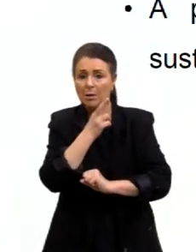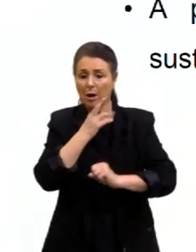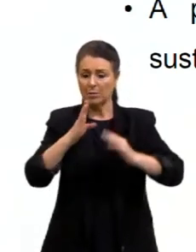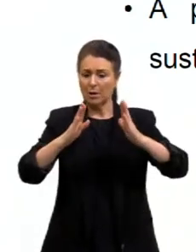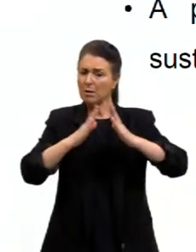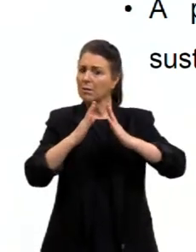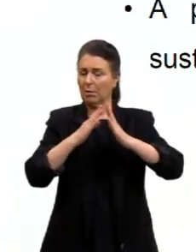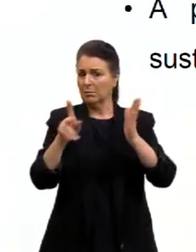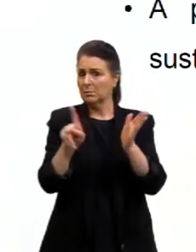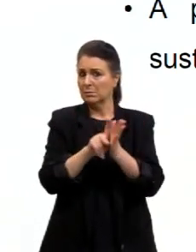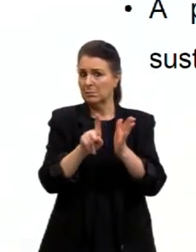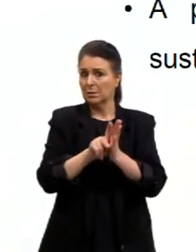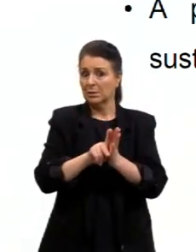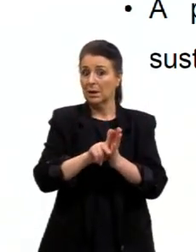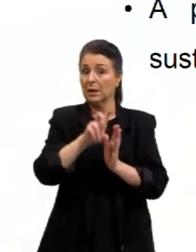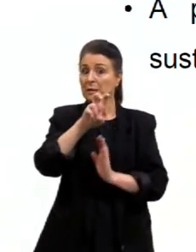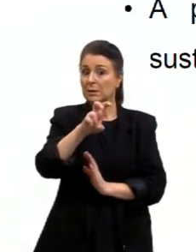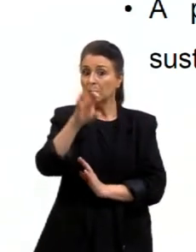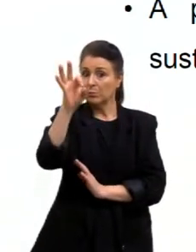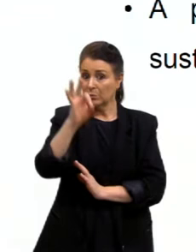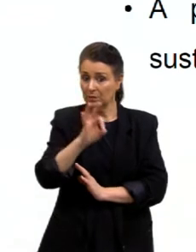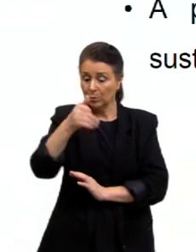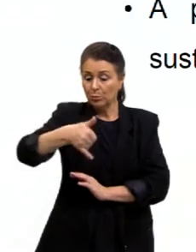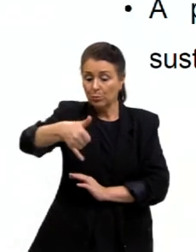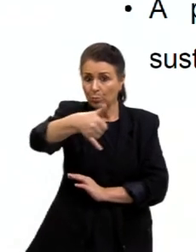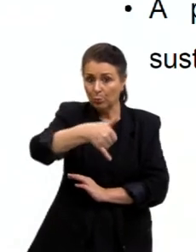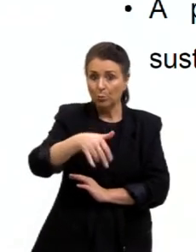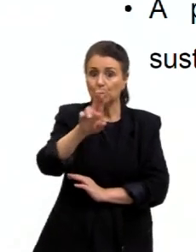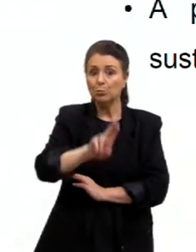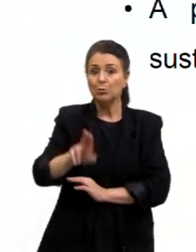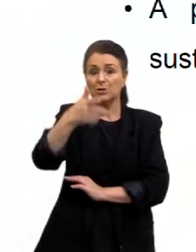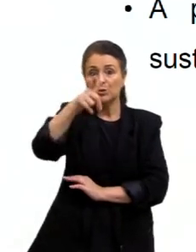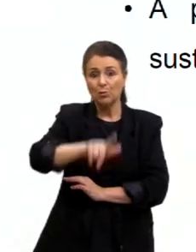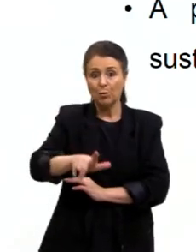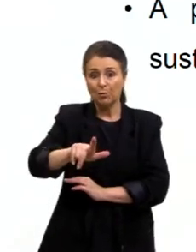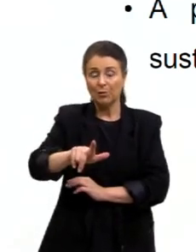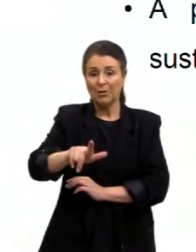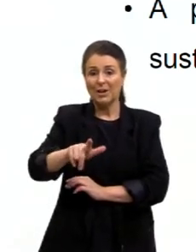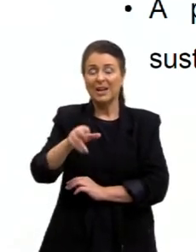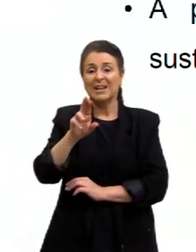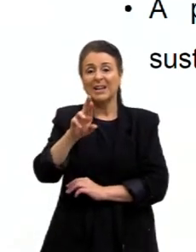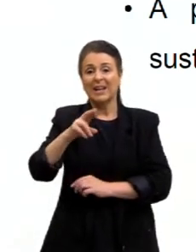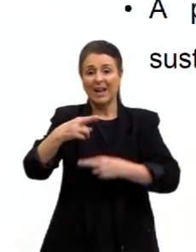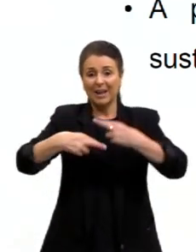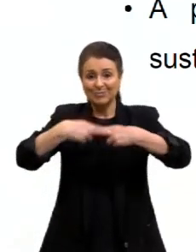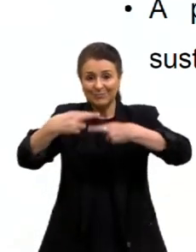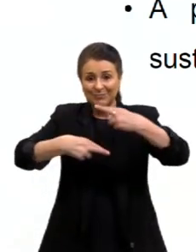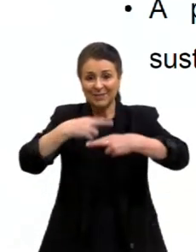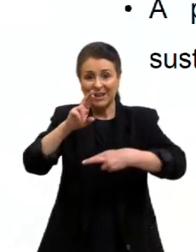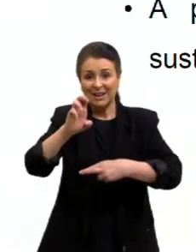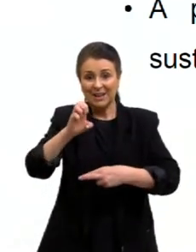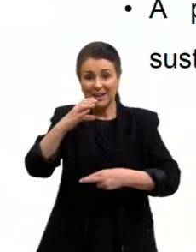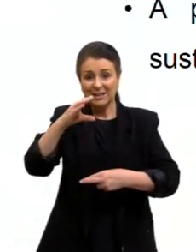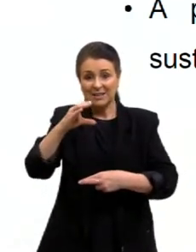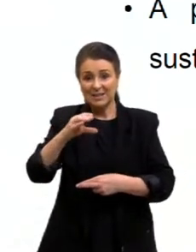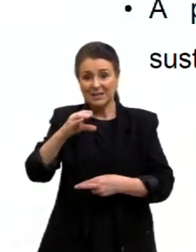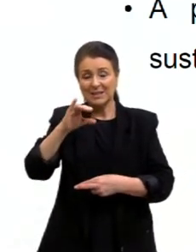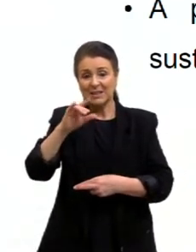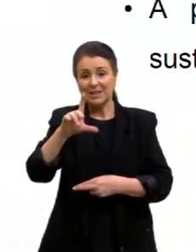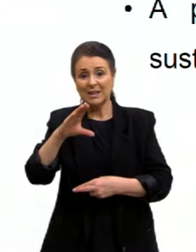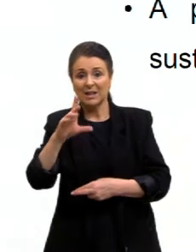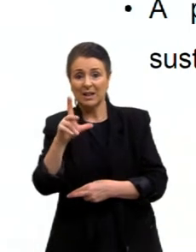Somente 5% desse óleo é reutilizado, é reciclado, então a gente gera muito desse resíduo.